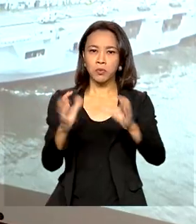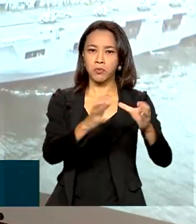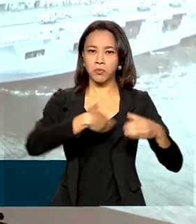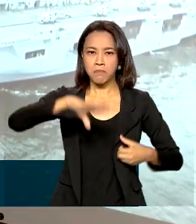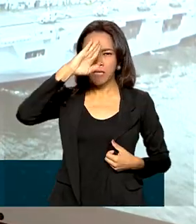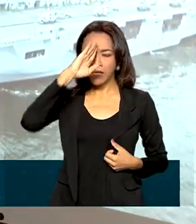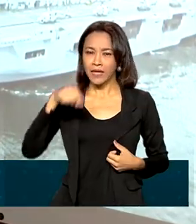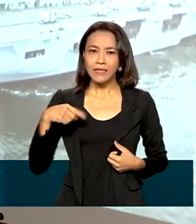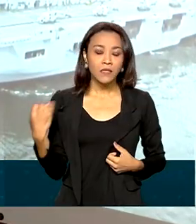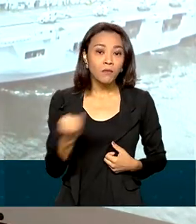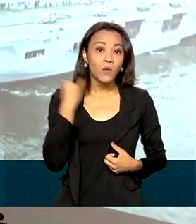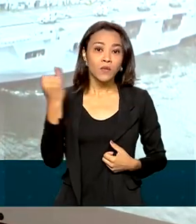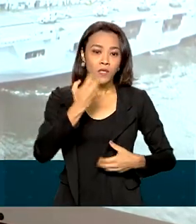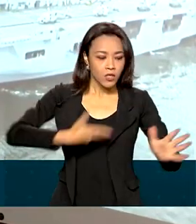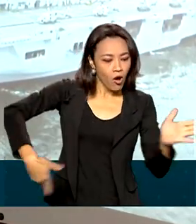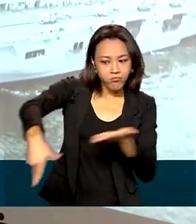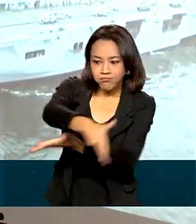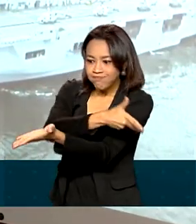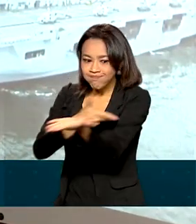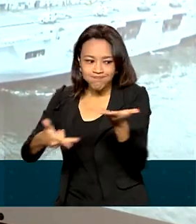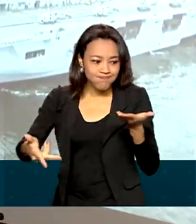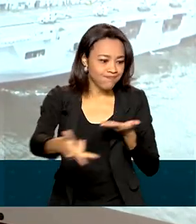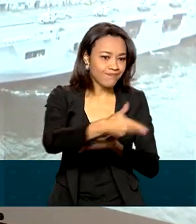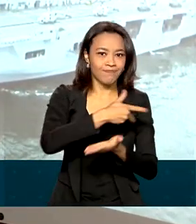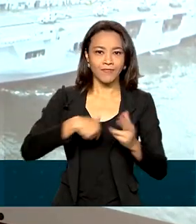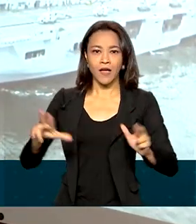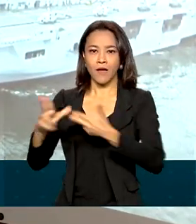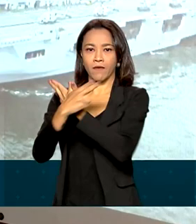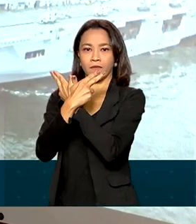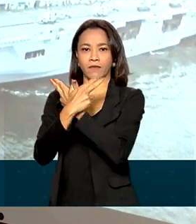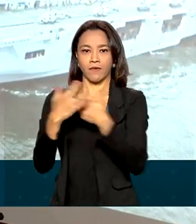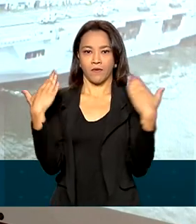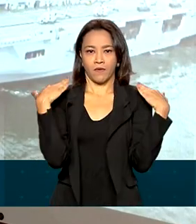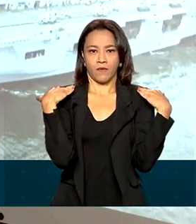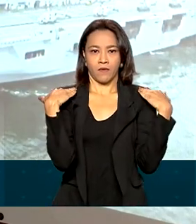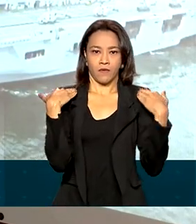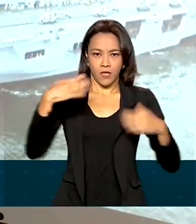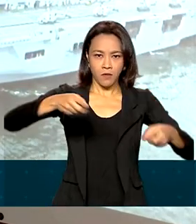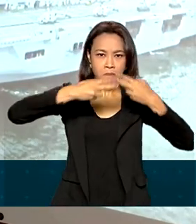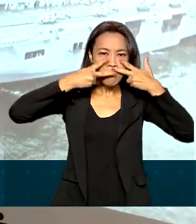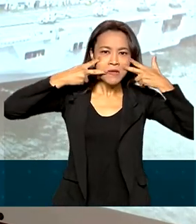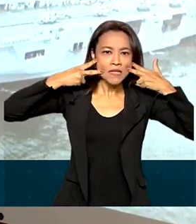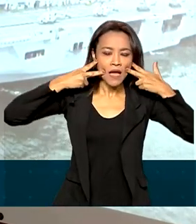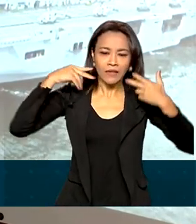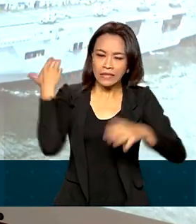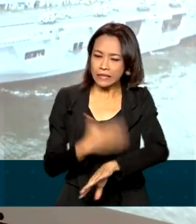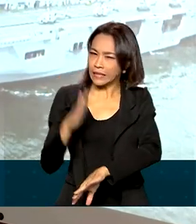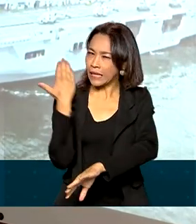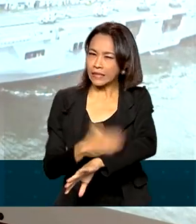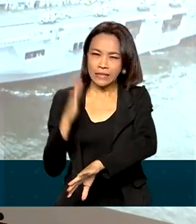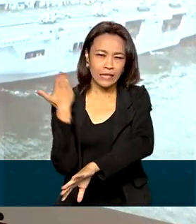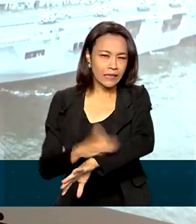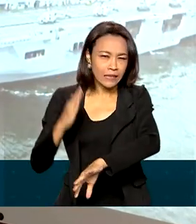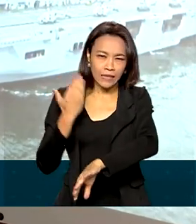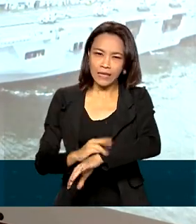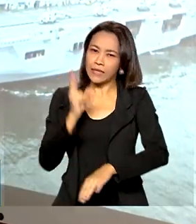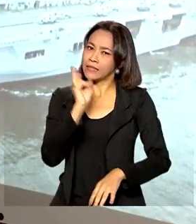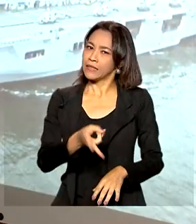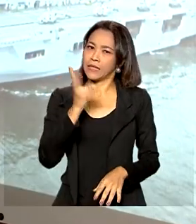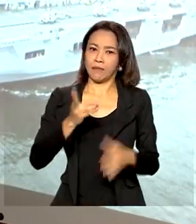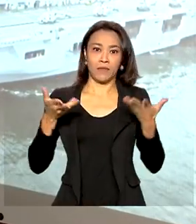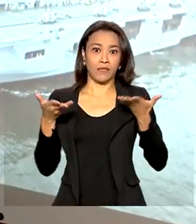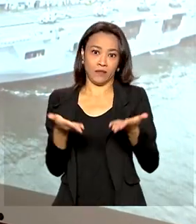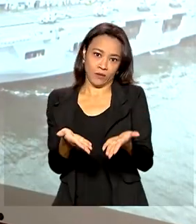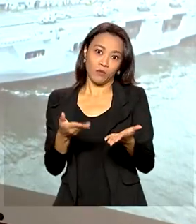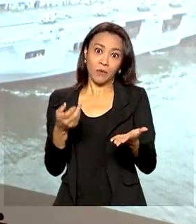Isso é muito importante para a gente. E nós temos que treinar muito, muito, muito eternamente esse tipo de coisa. porque quando